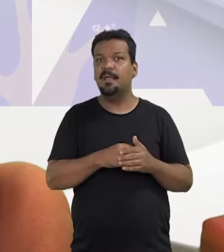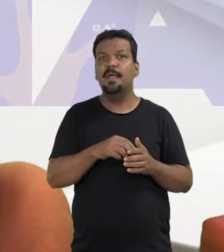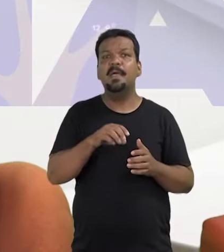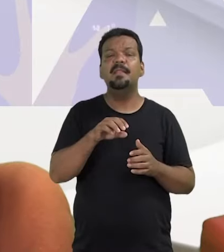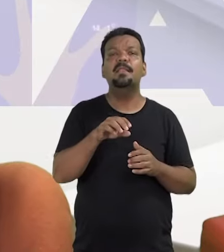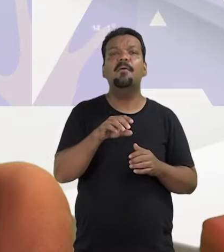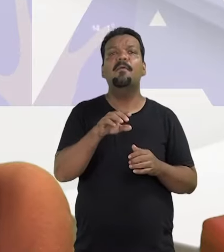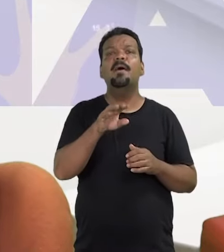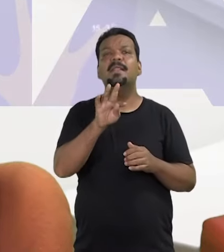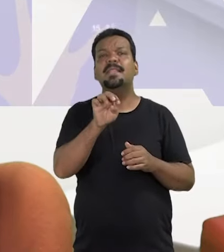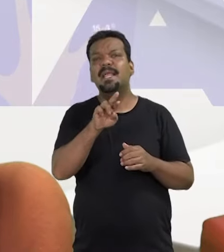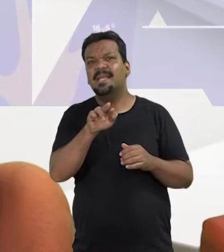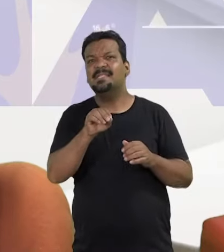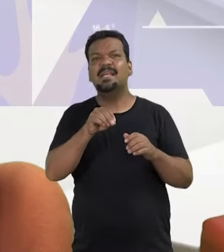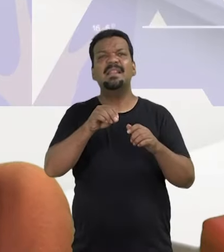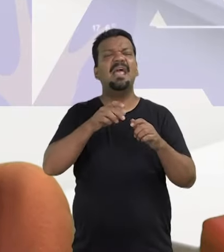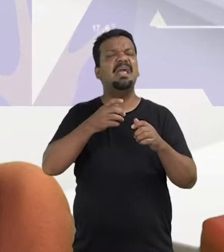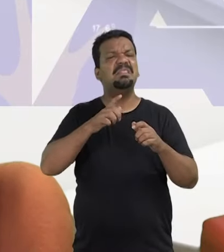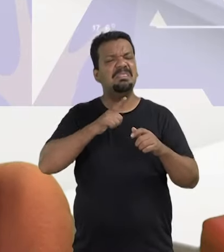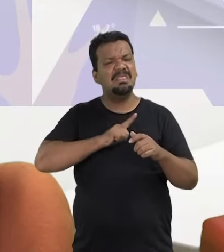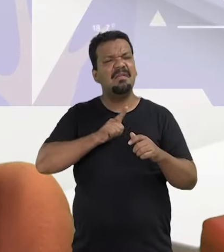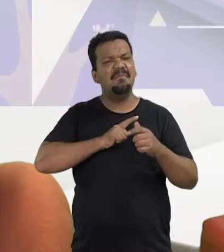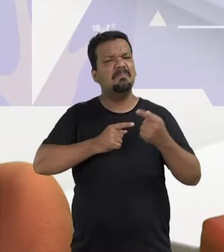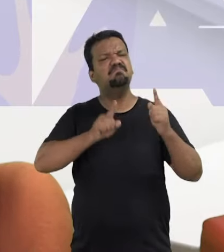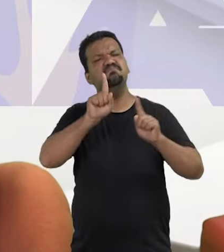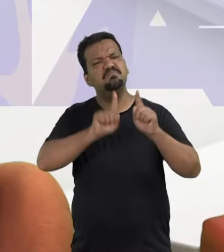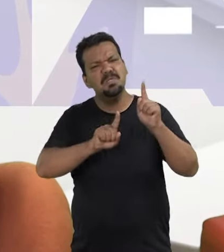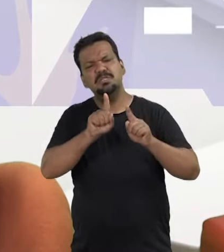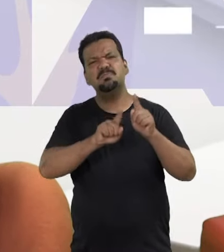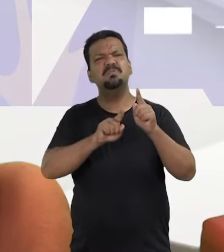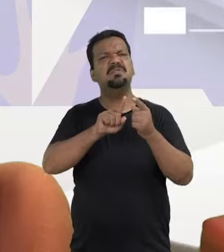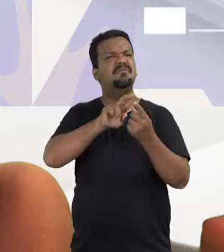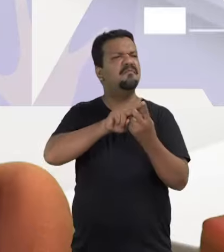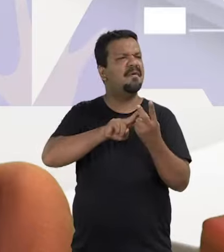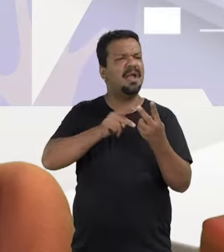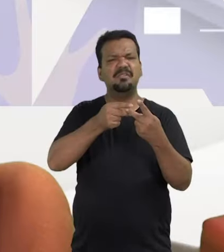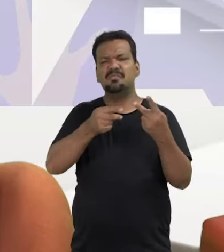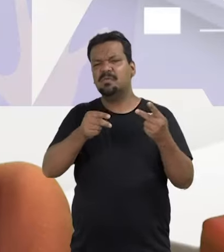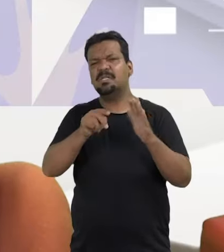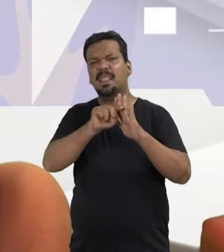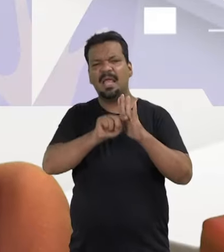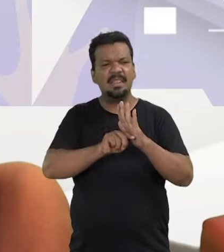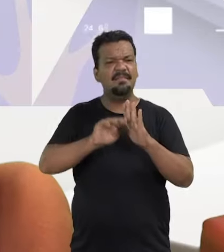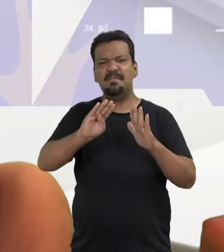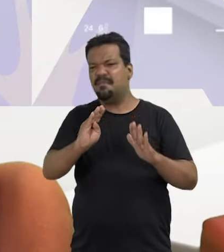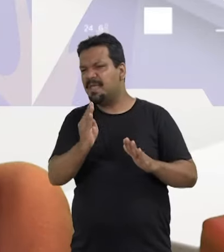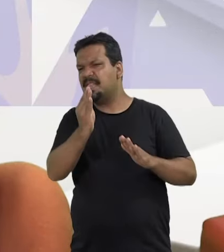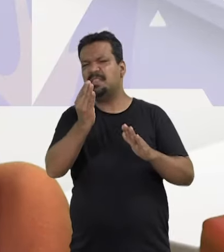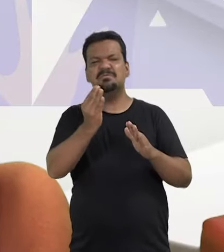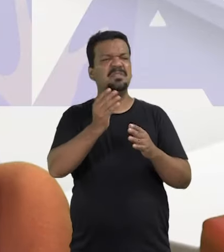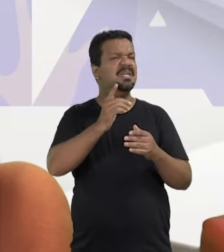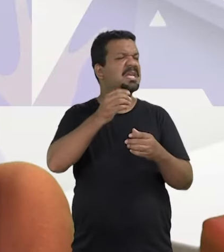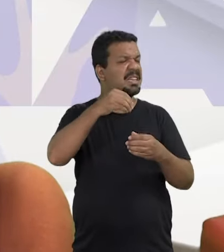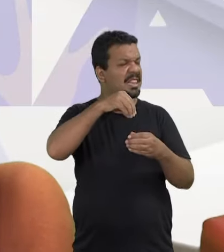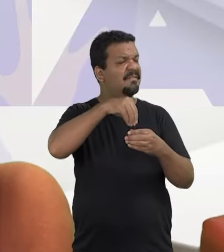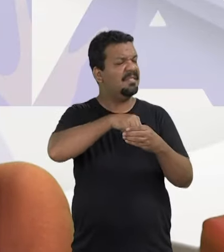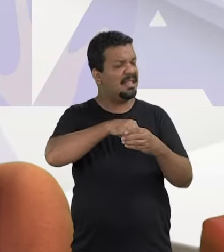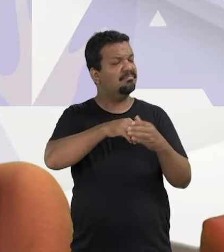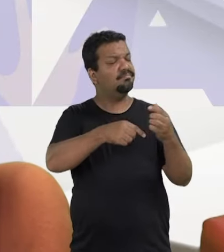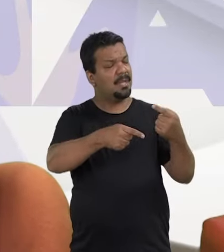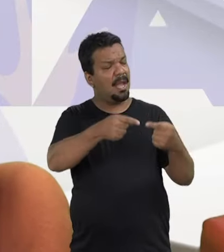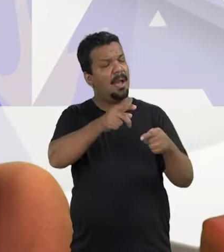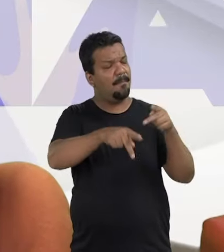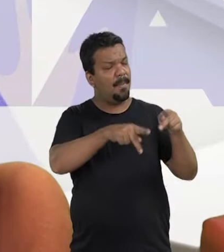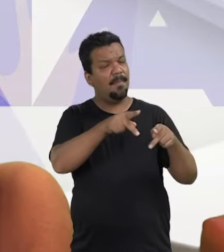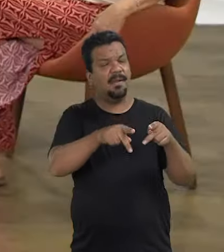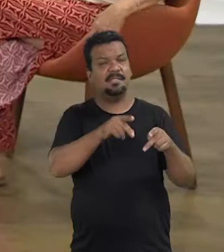Leitão venceu uma disputa num cenário de ódio às mulheres, fake news e de um governo que cometia as maiores atrocidades